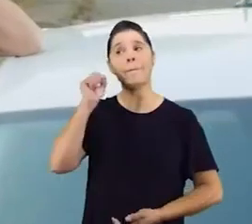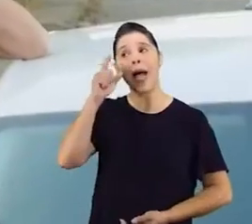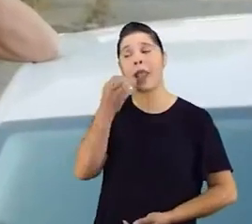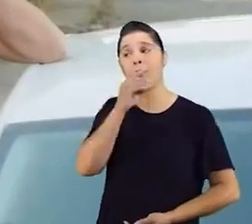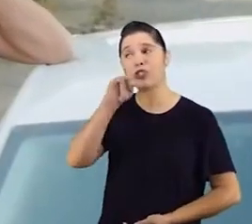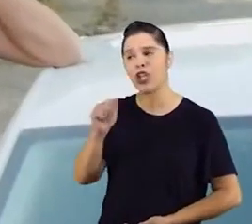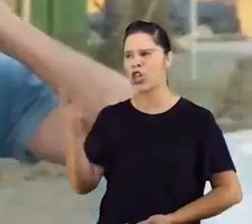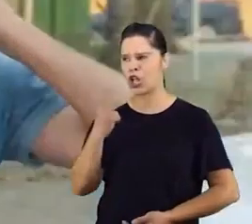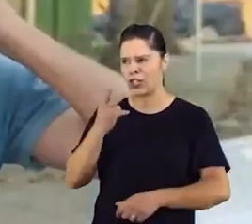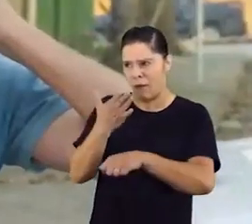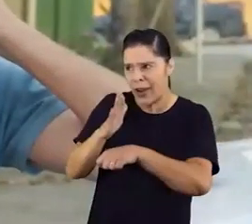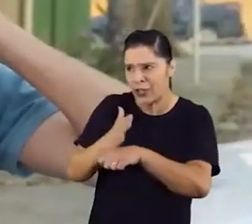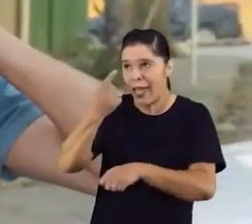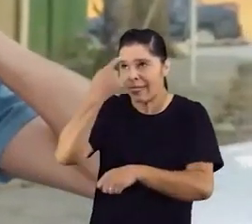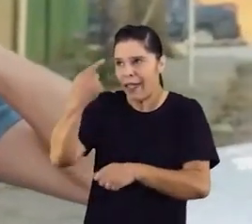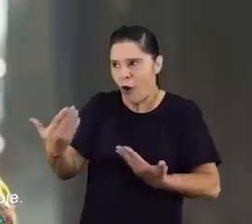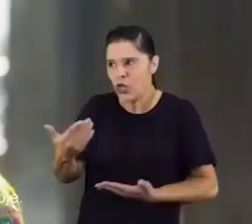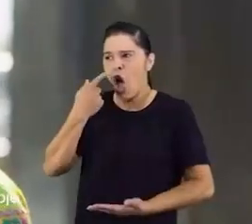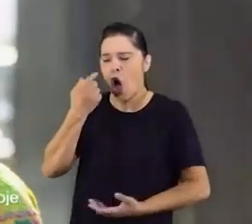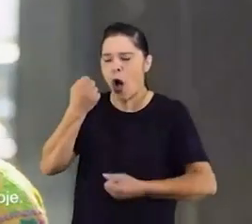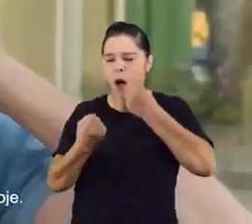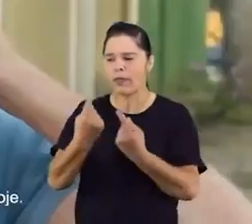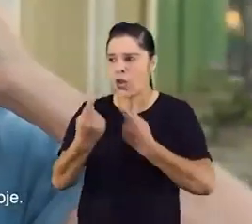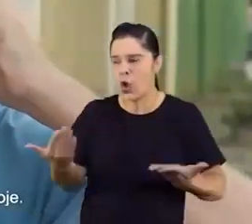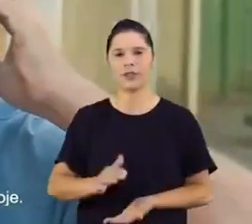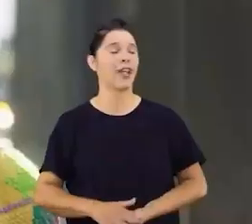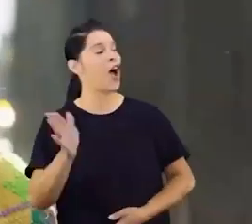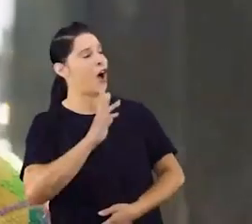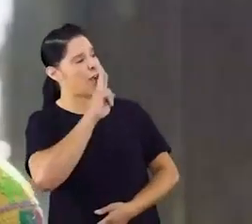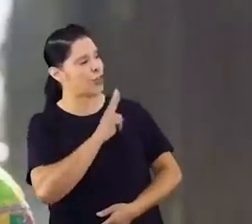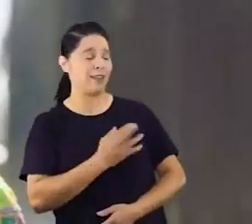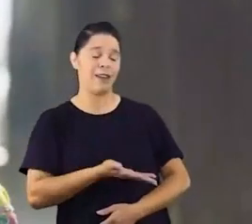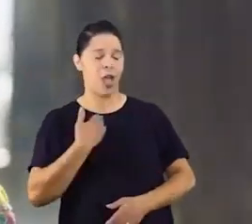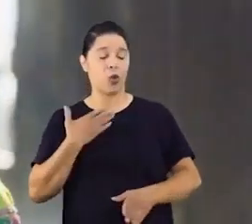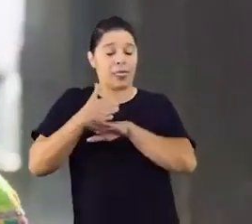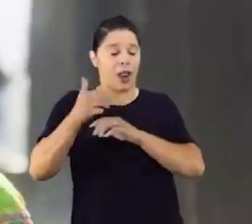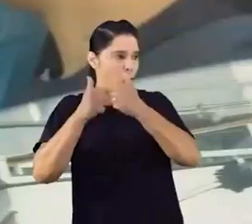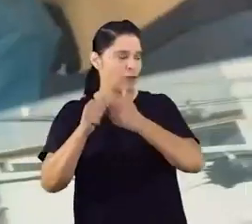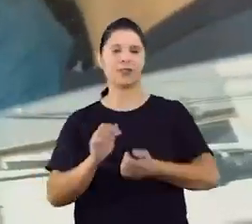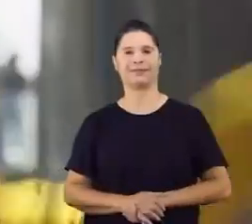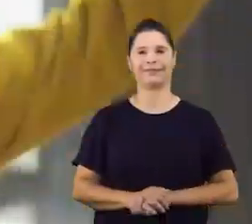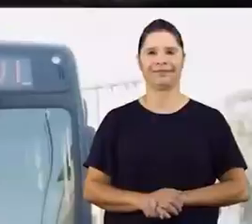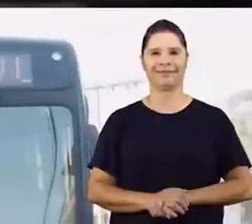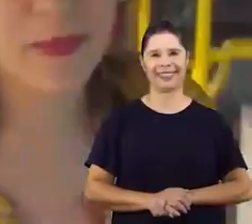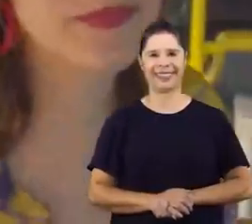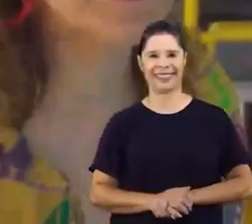Bela, bom dia. Vamos colocar em prática a nossa ideia, hein? Vamos ver como é que tá o trânsito do BH hoje. Ei, Rogério, tô entrando no ônibus.